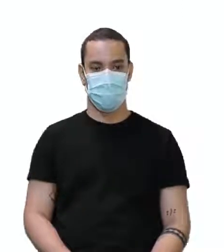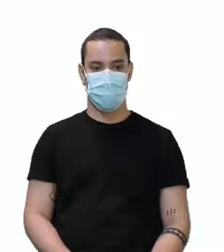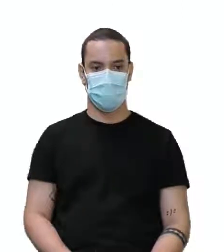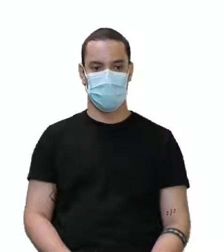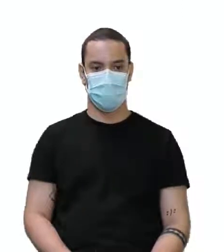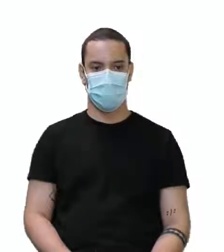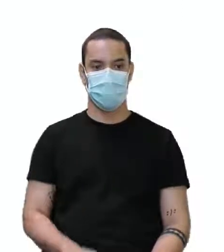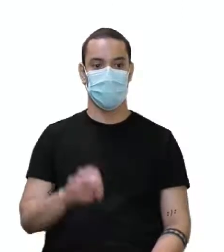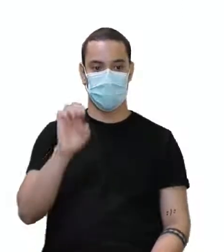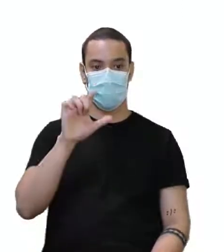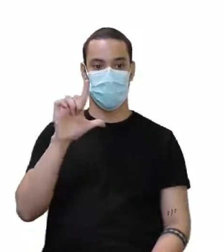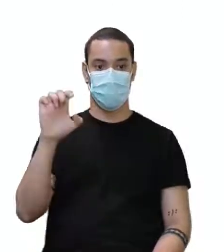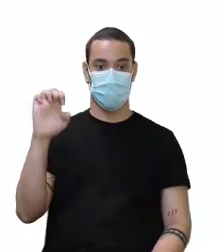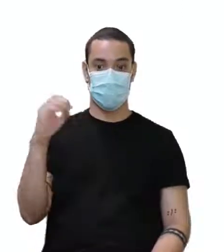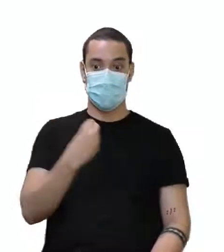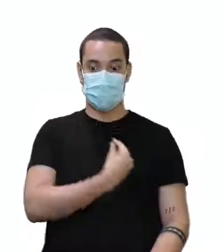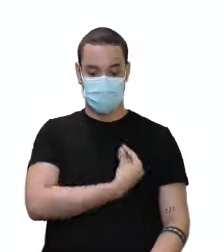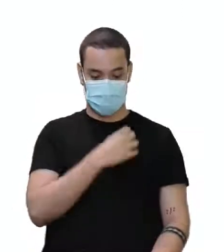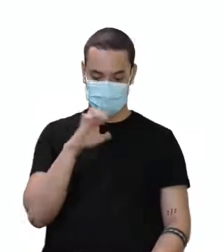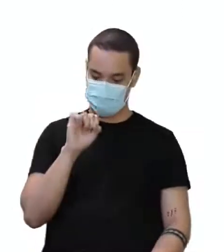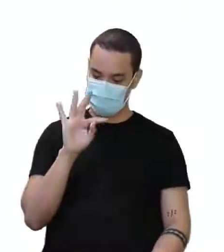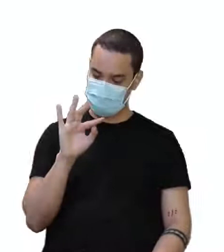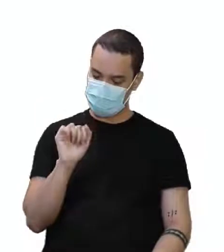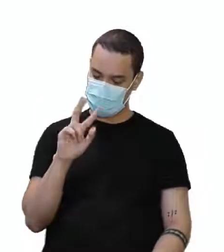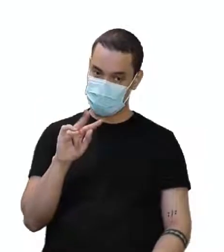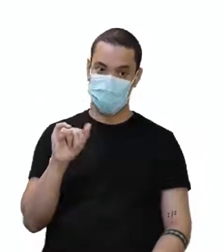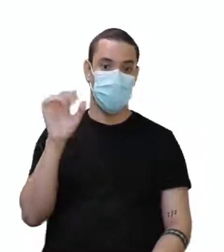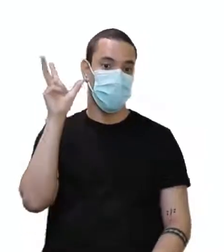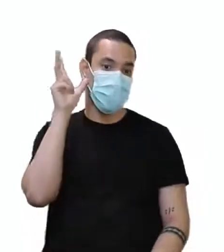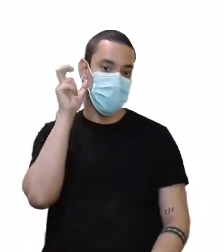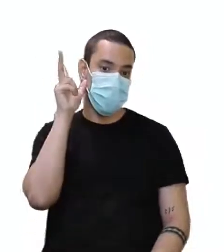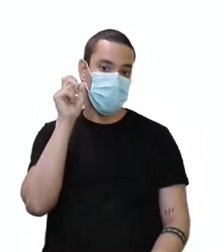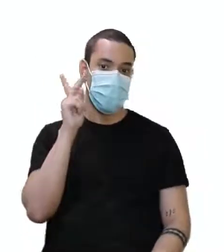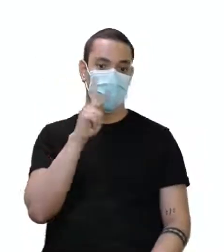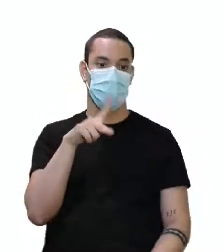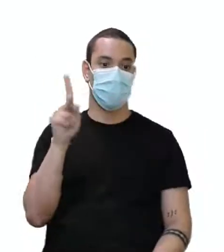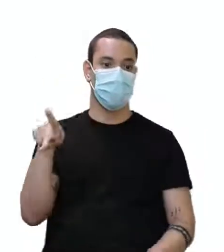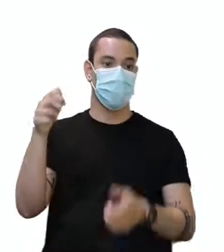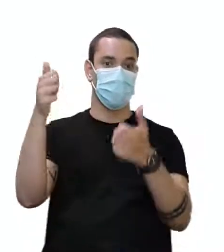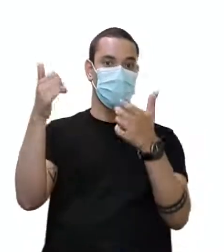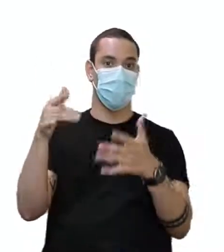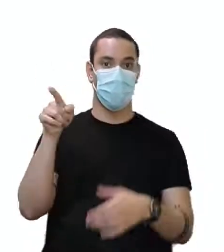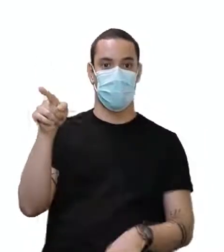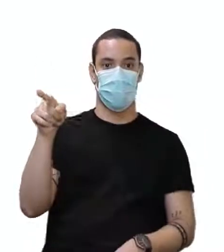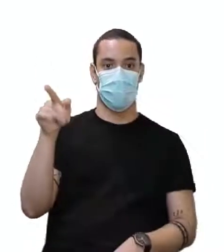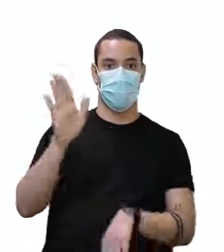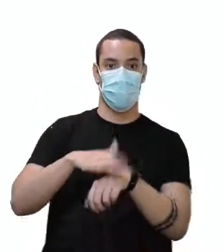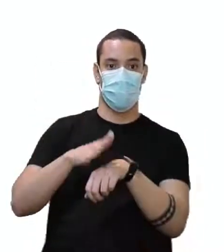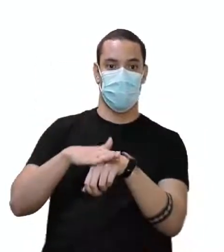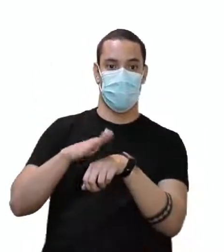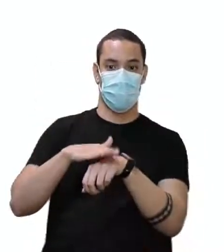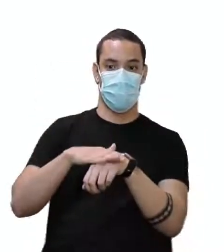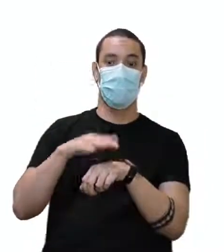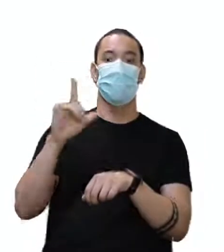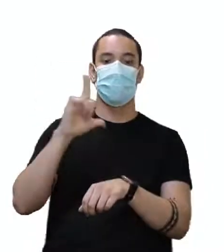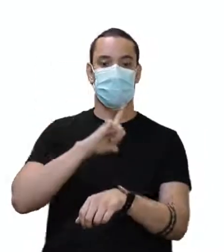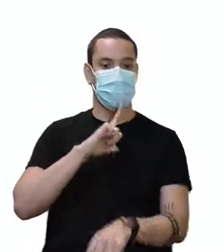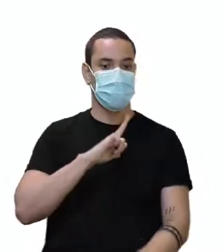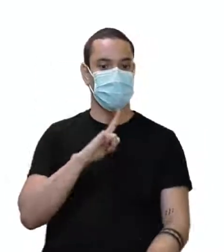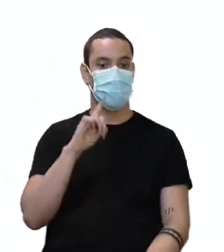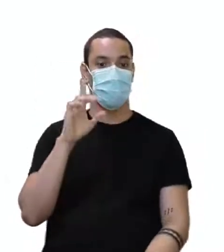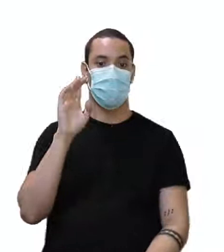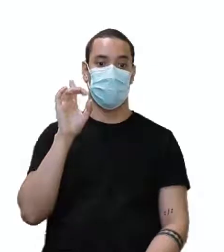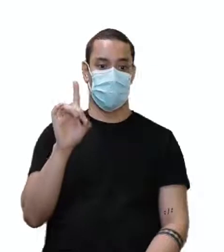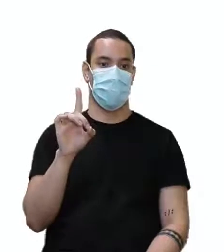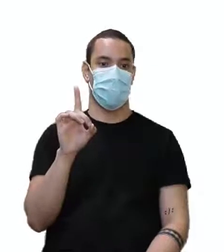her. Ellen estava, estava escutando quando a professora falou com ela. Nem é a letra E, nem a